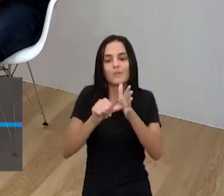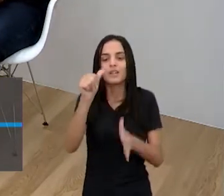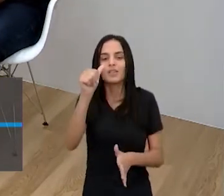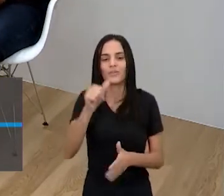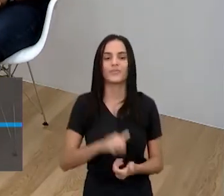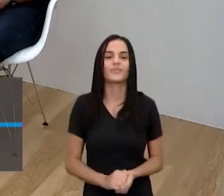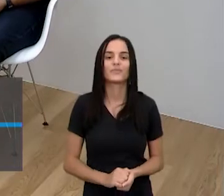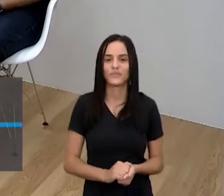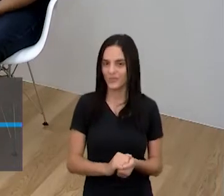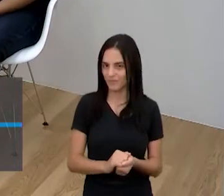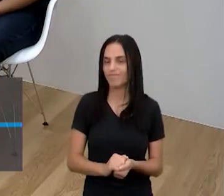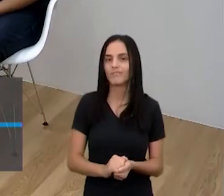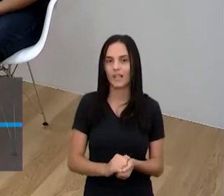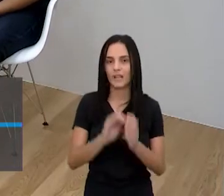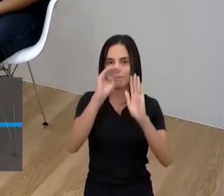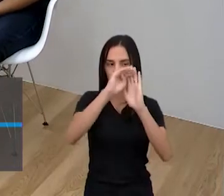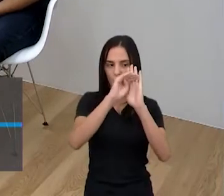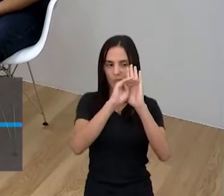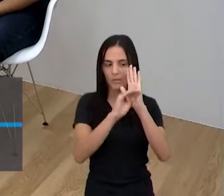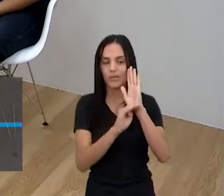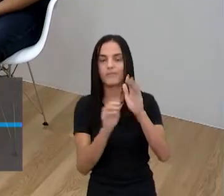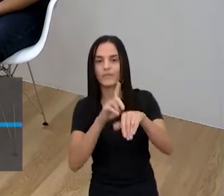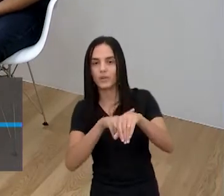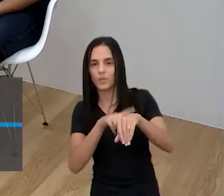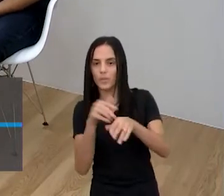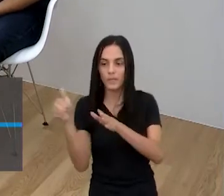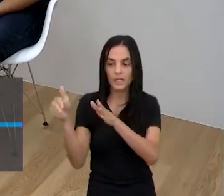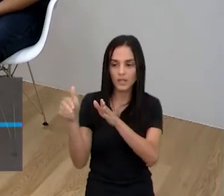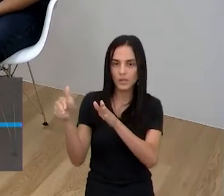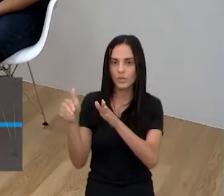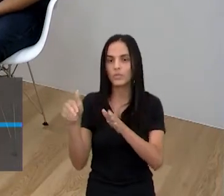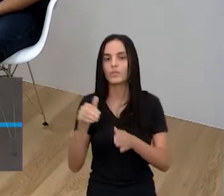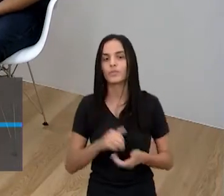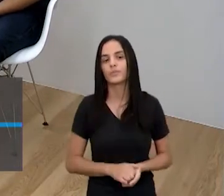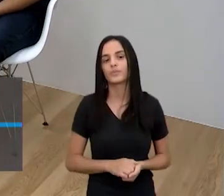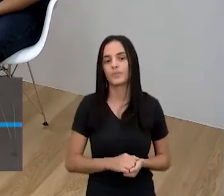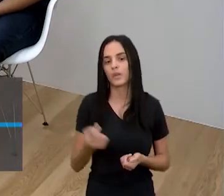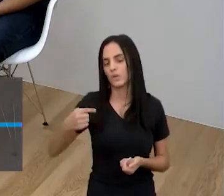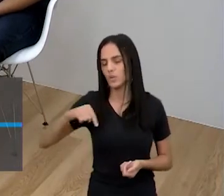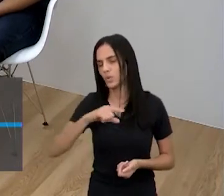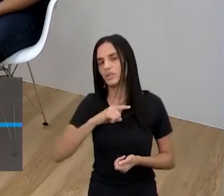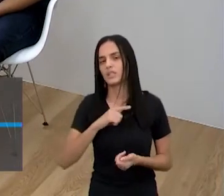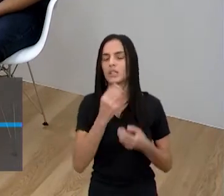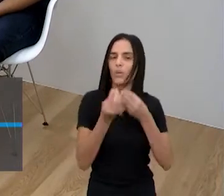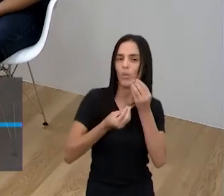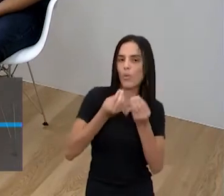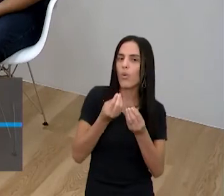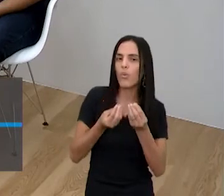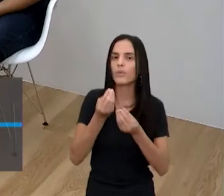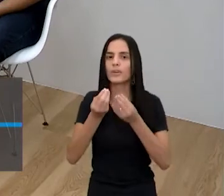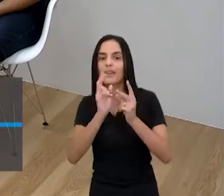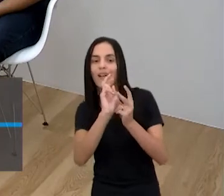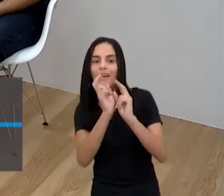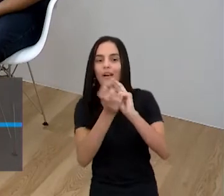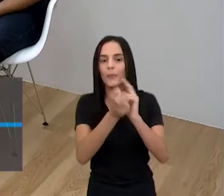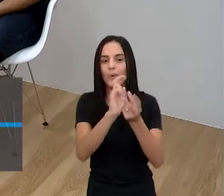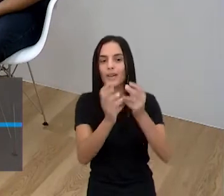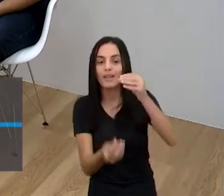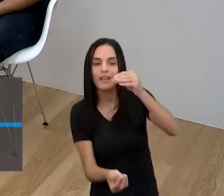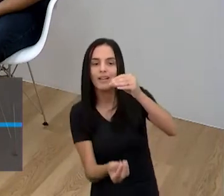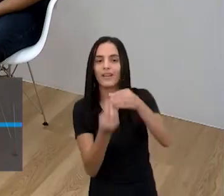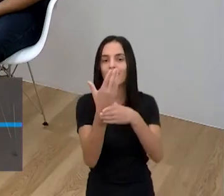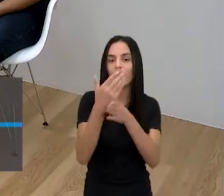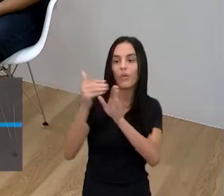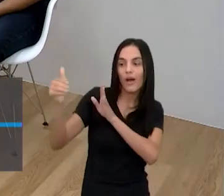Vai ter uma linha do tempo e nessa linha do tempo nós teremos como que a capoeira surgiu